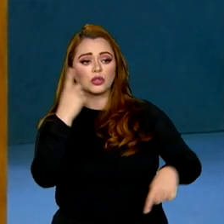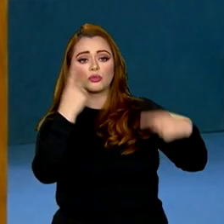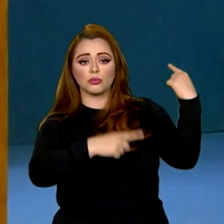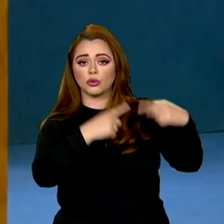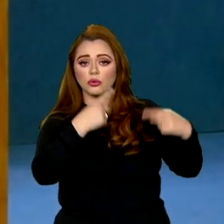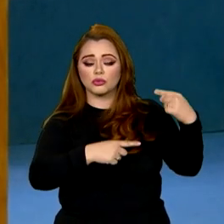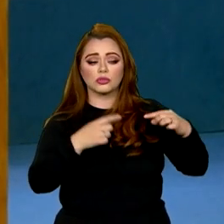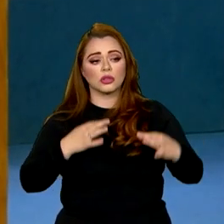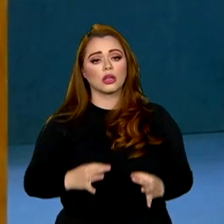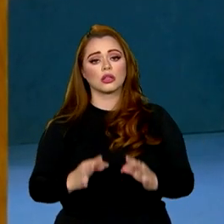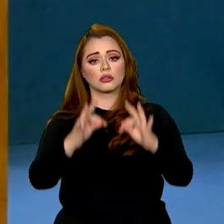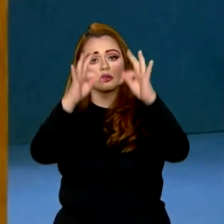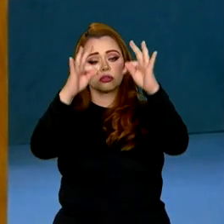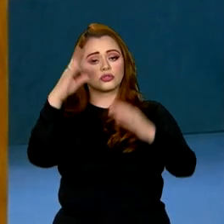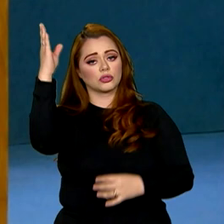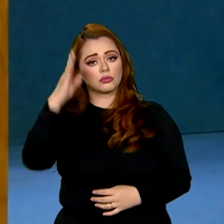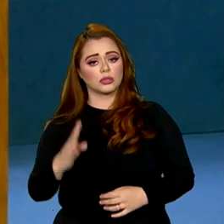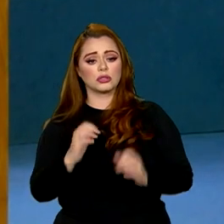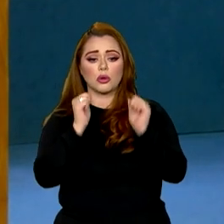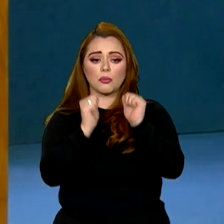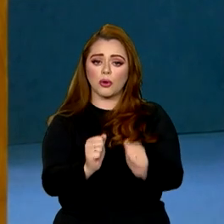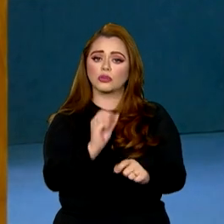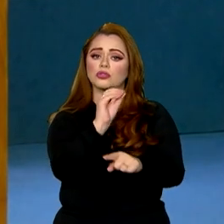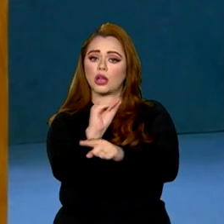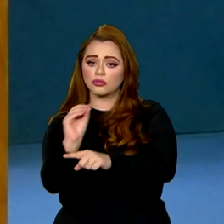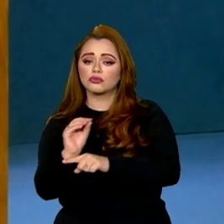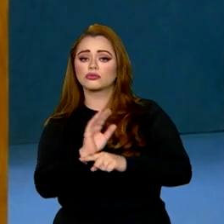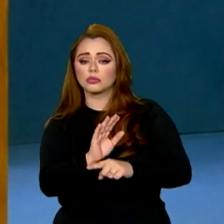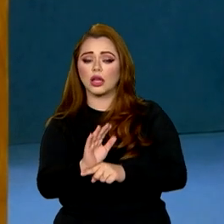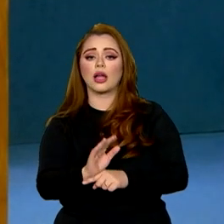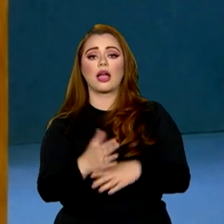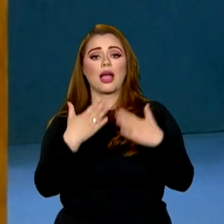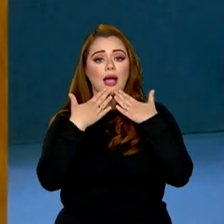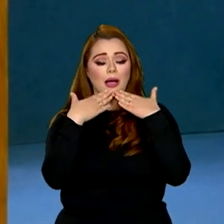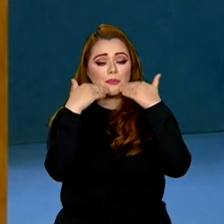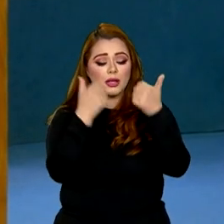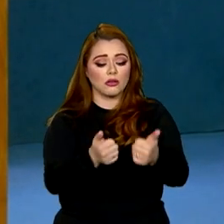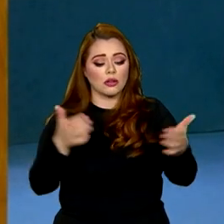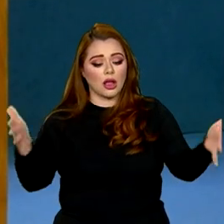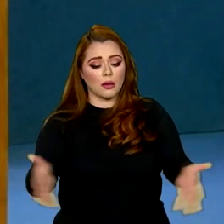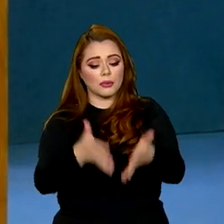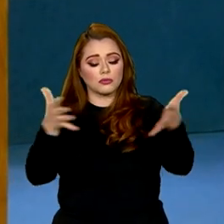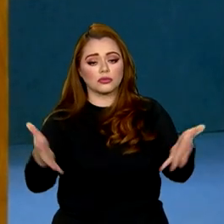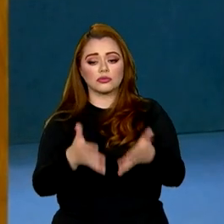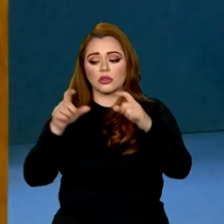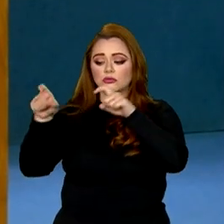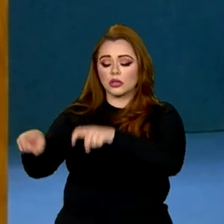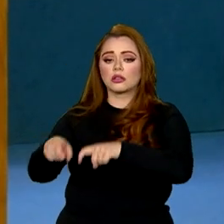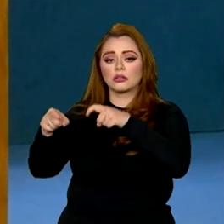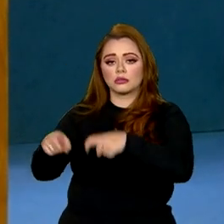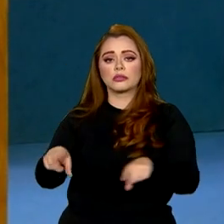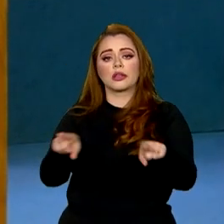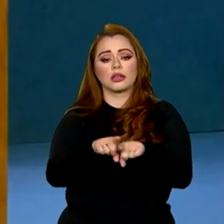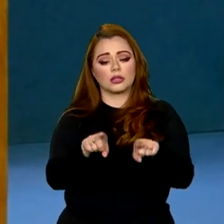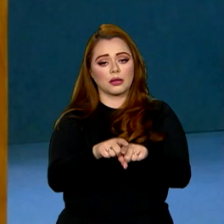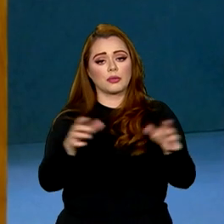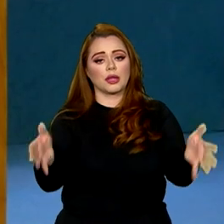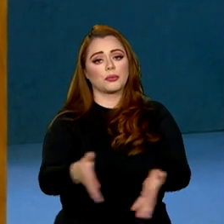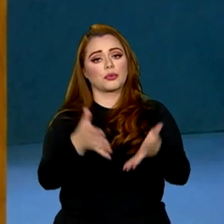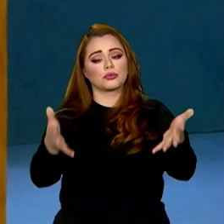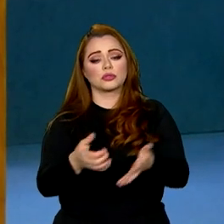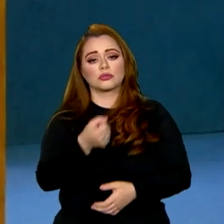e tecnologias brasileiras pode ajudá-los a dar um salto na produtividade agrícola e na produção de